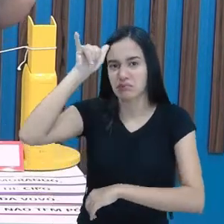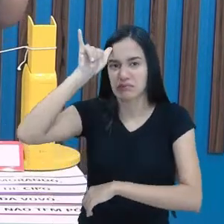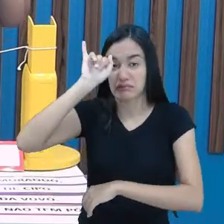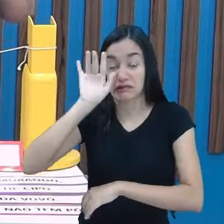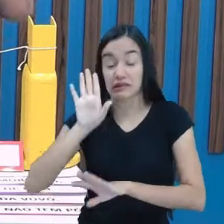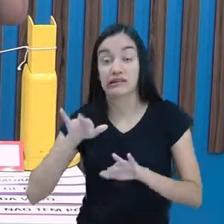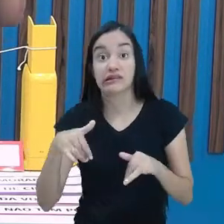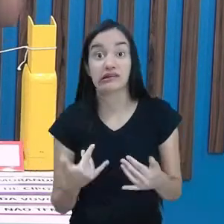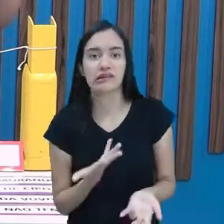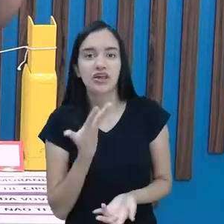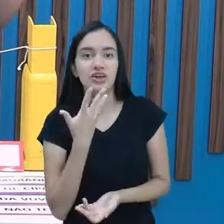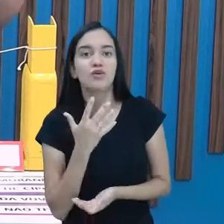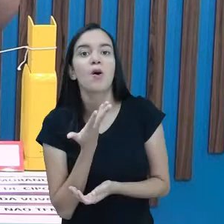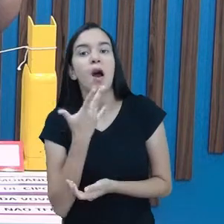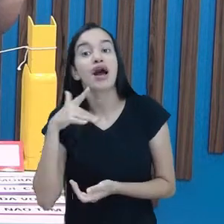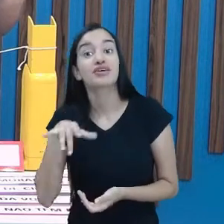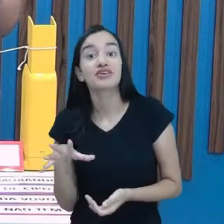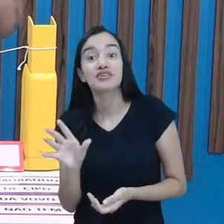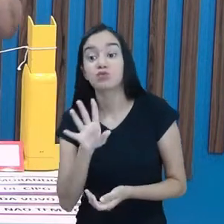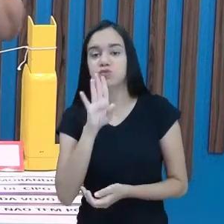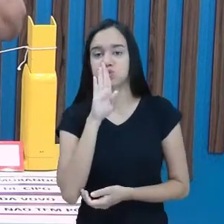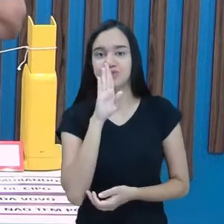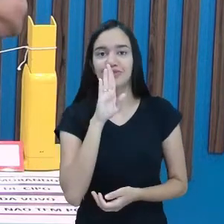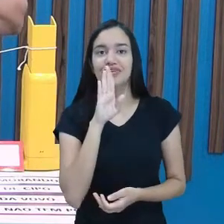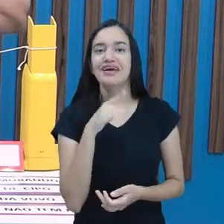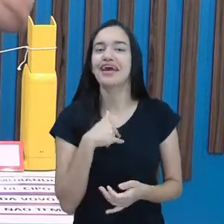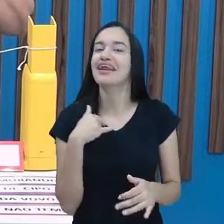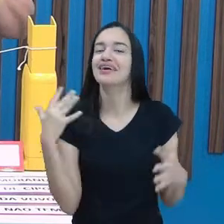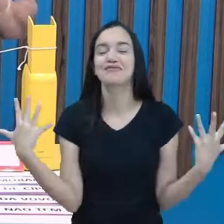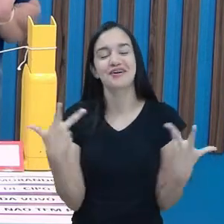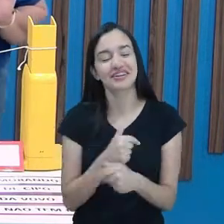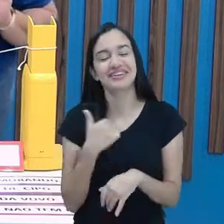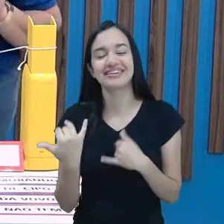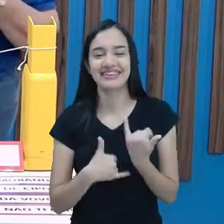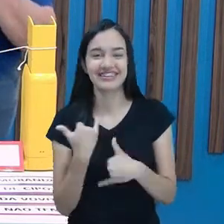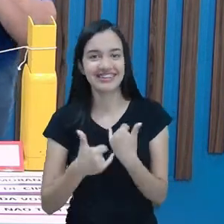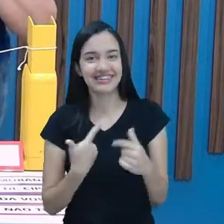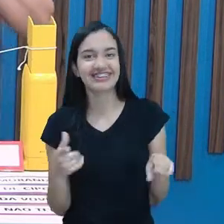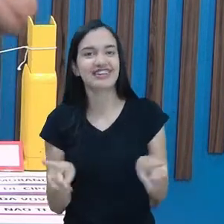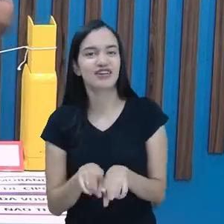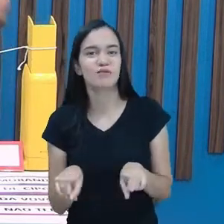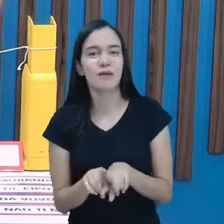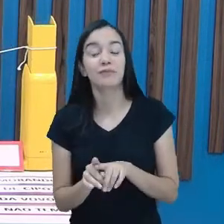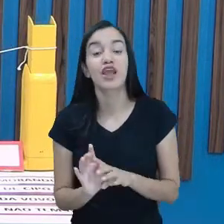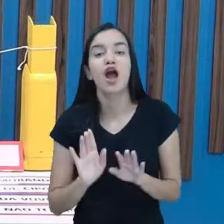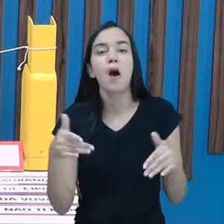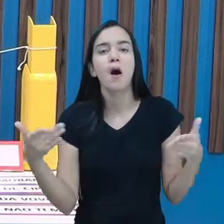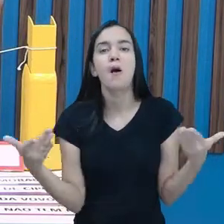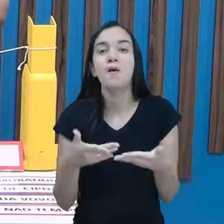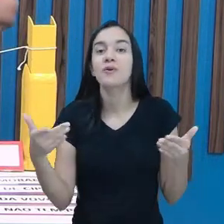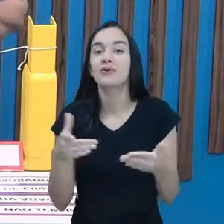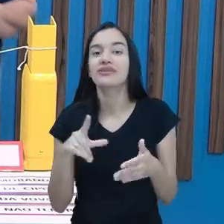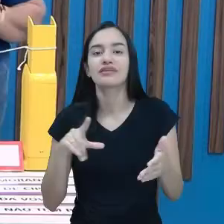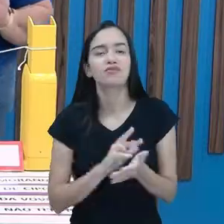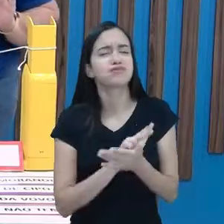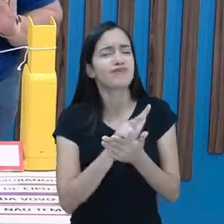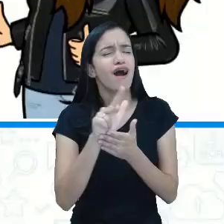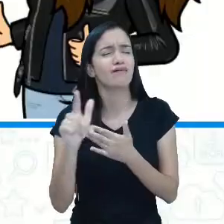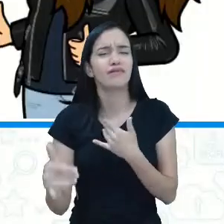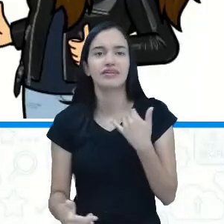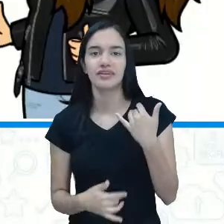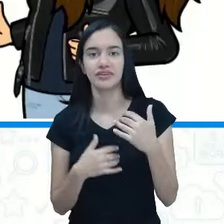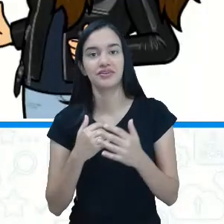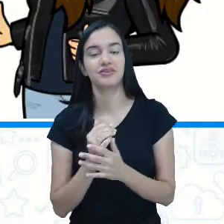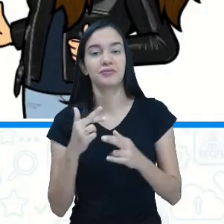em silêncio. Era maravilhoso e divertido. Então, vamos lá, porque hoje tem muita parlenda aqui. Olha aí.